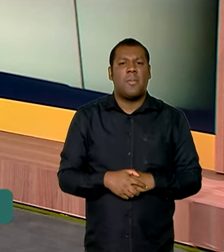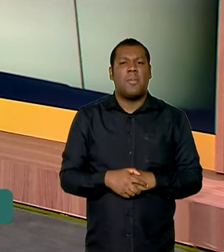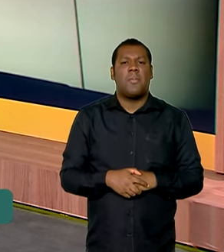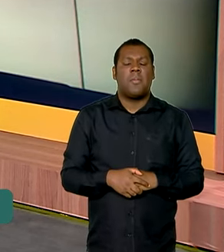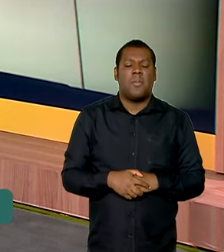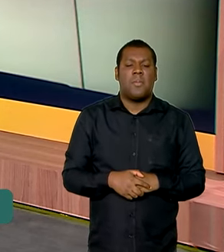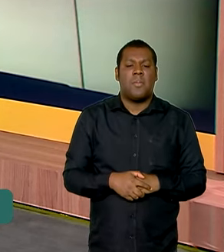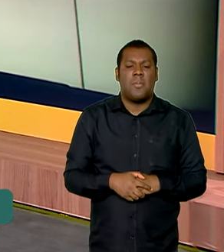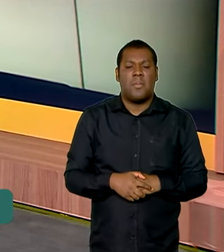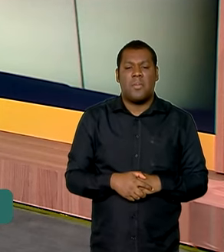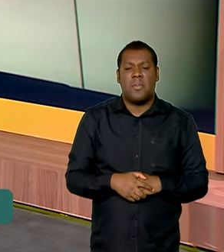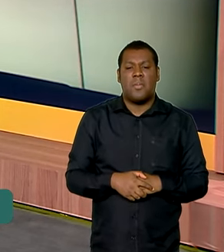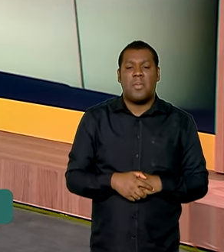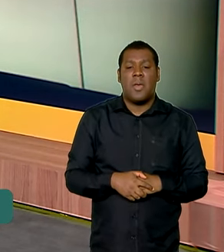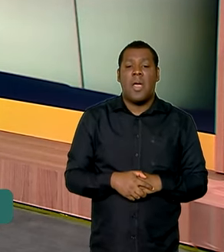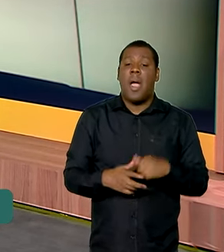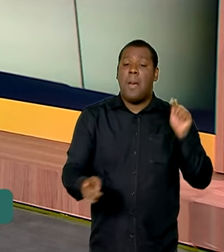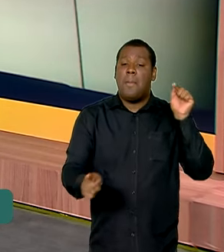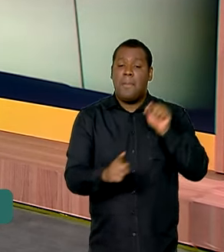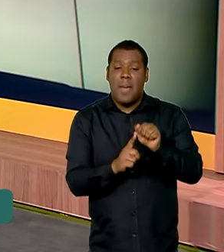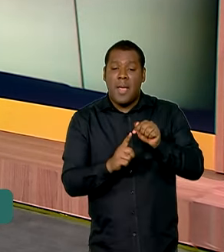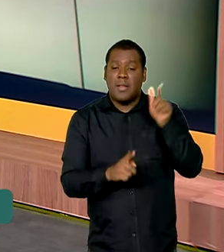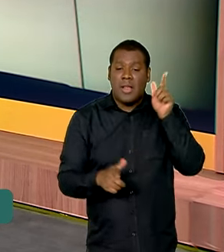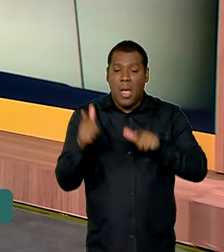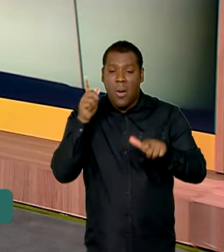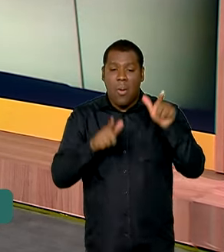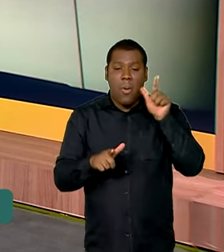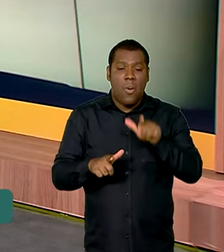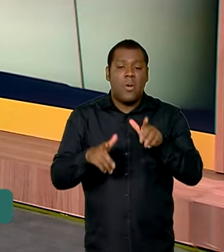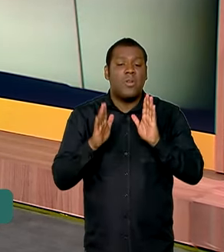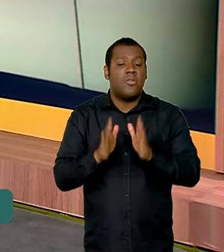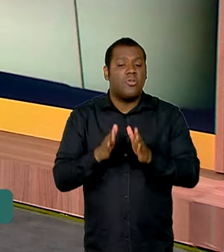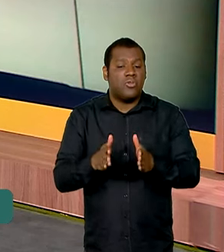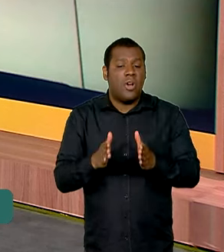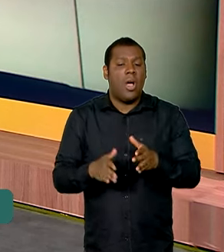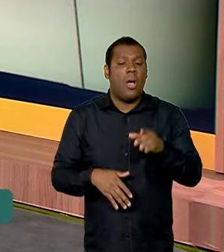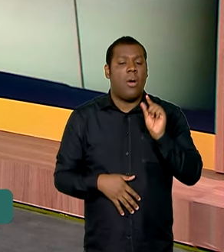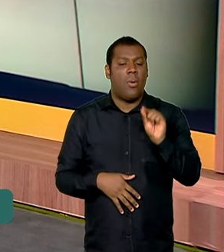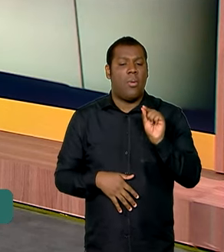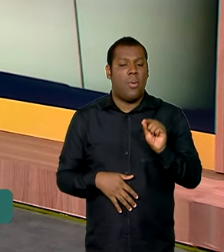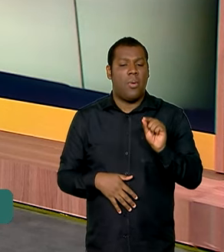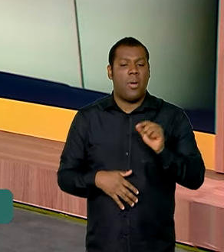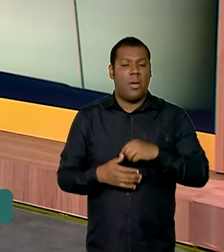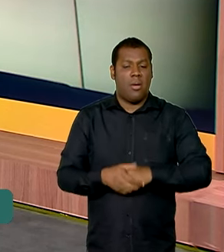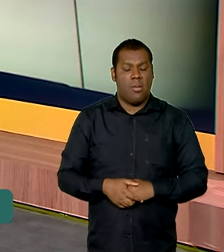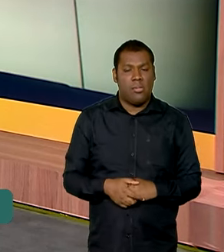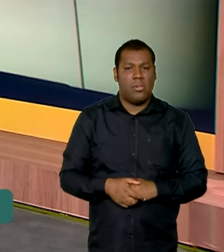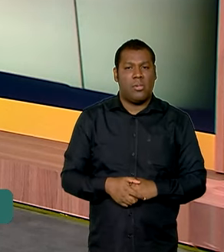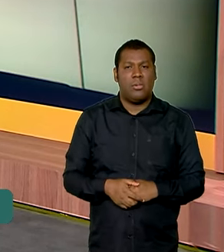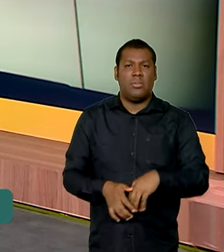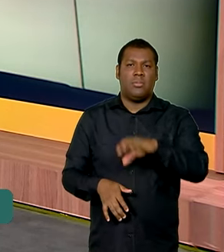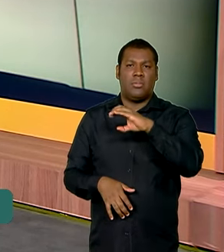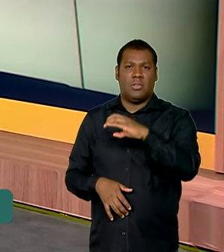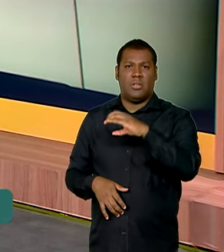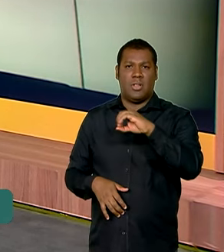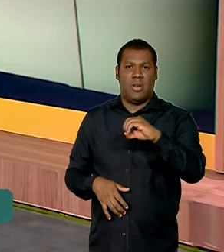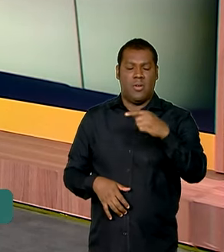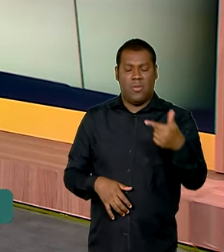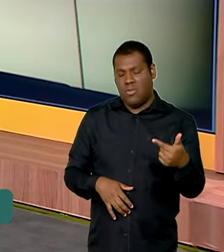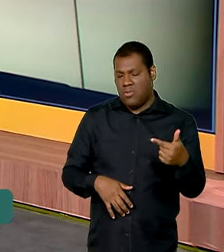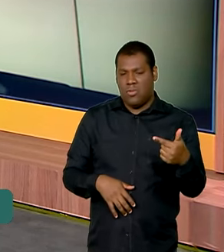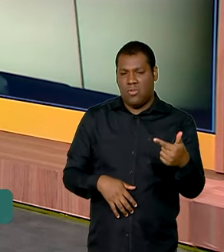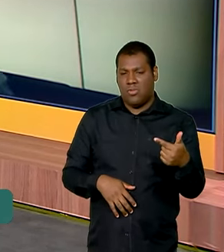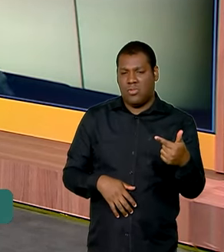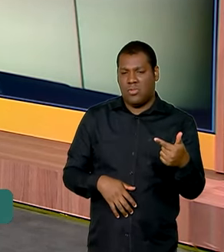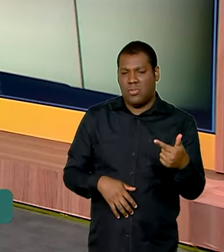foi feito, o já foi implementado aqui, os projetos brasileiros, com esse foco de reduzir as emissões do gás carbônico, secretário.